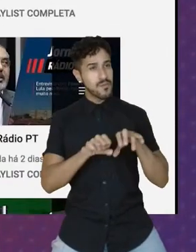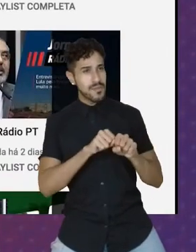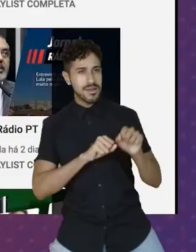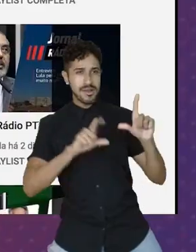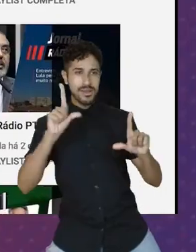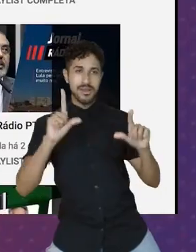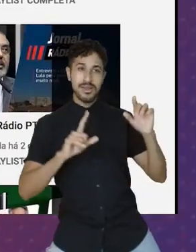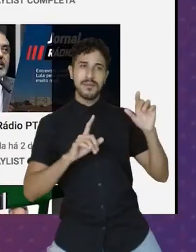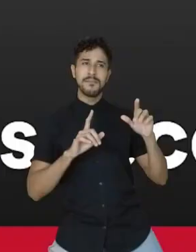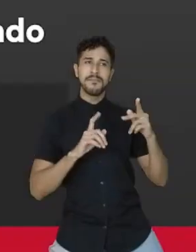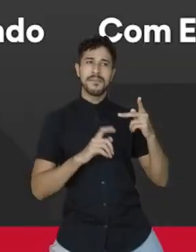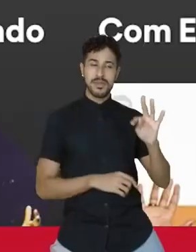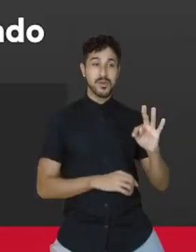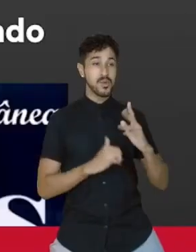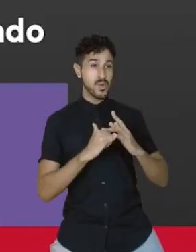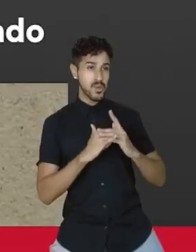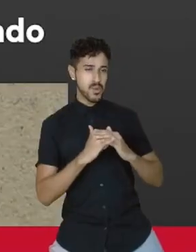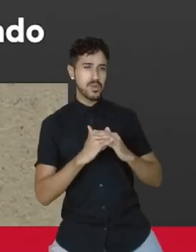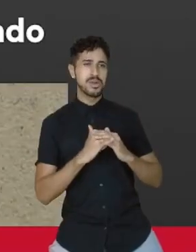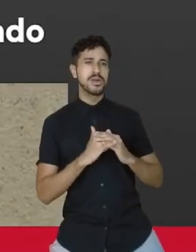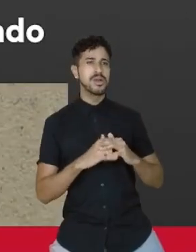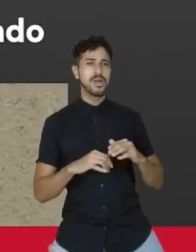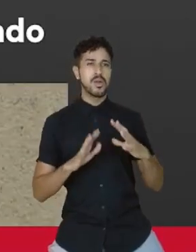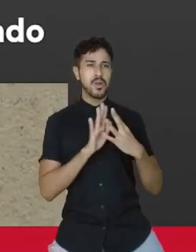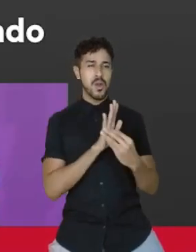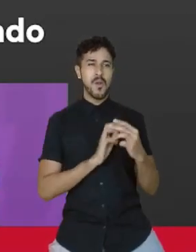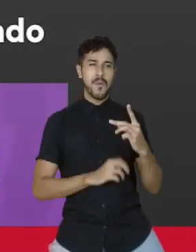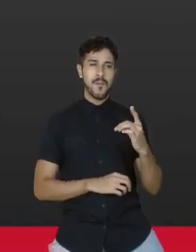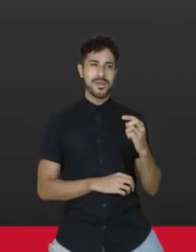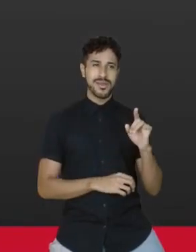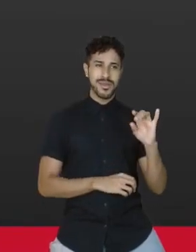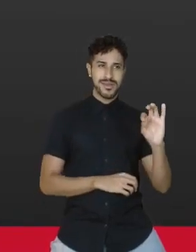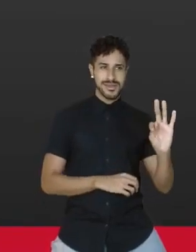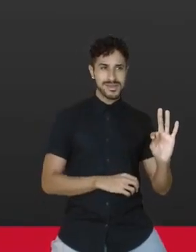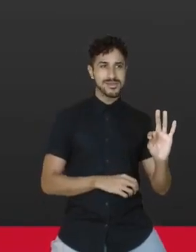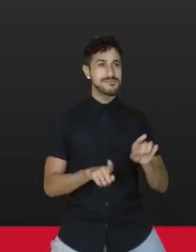TVPT no YouTube e em formato de podcast no Spotify.